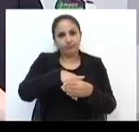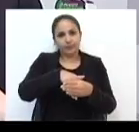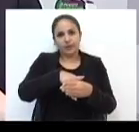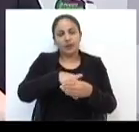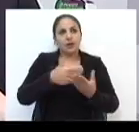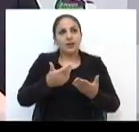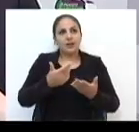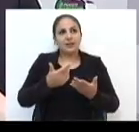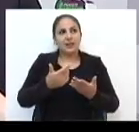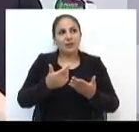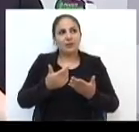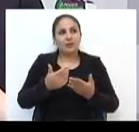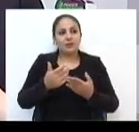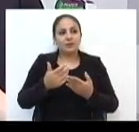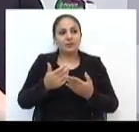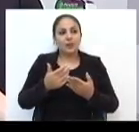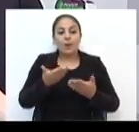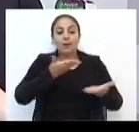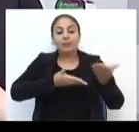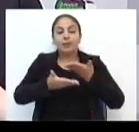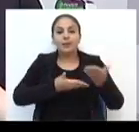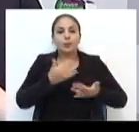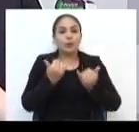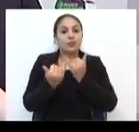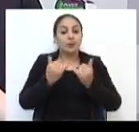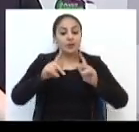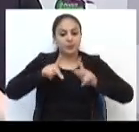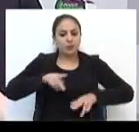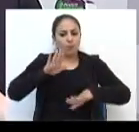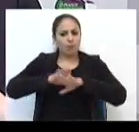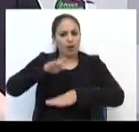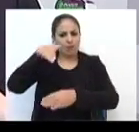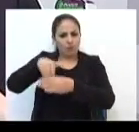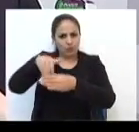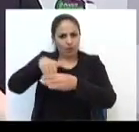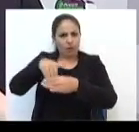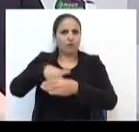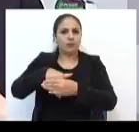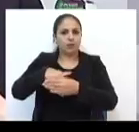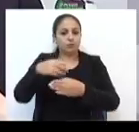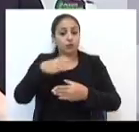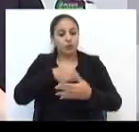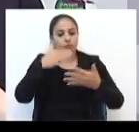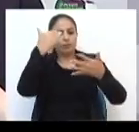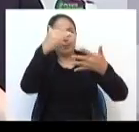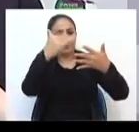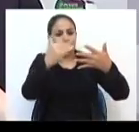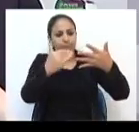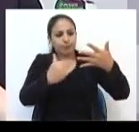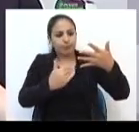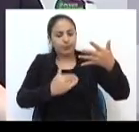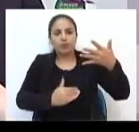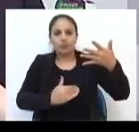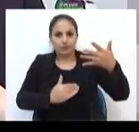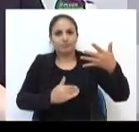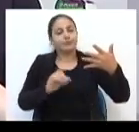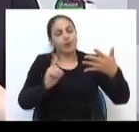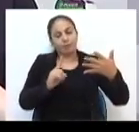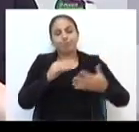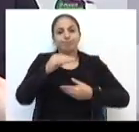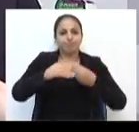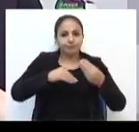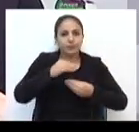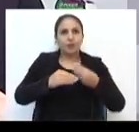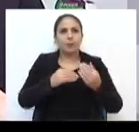não privilegia, digamos assim, os mais votados de maneira corrida, e sim se